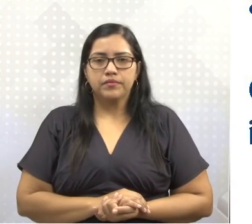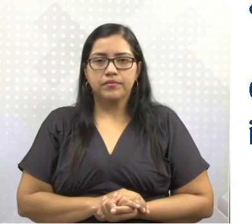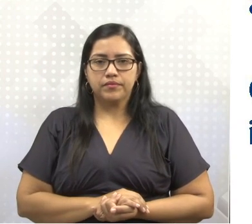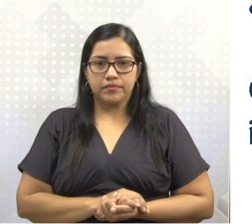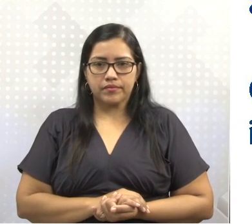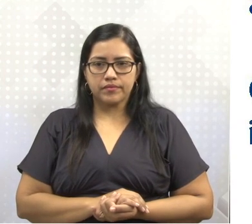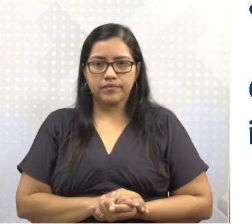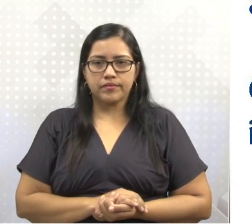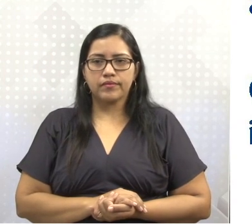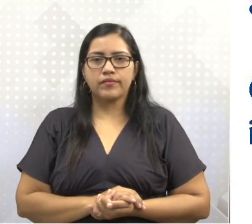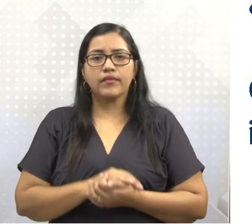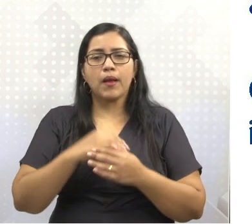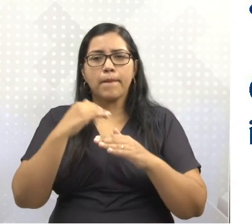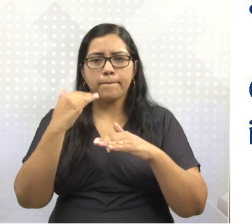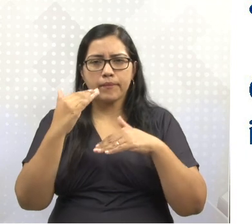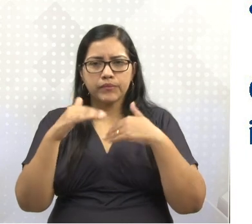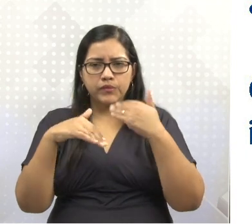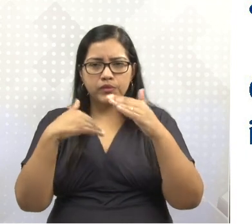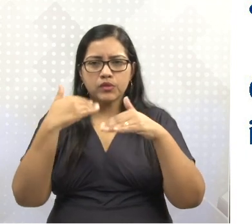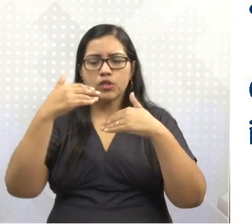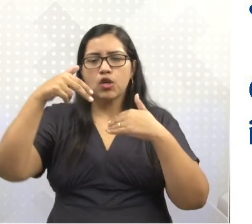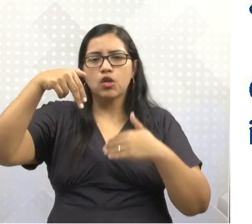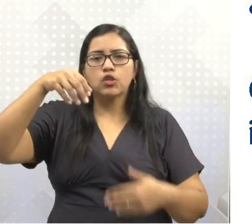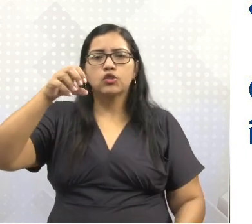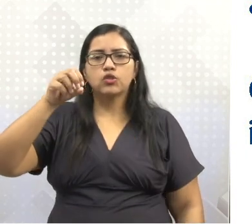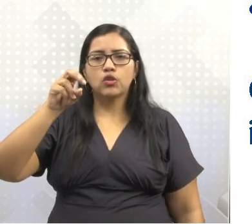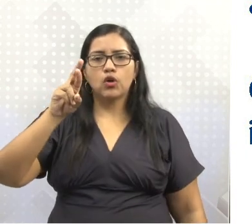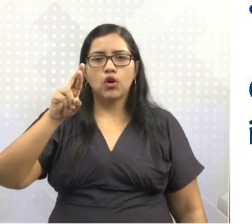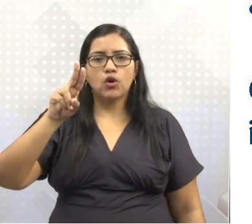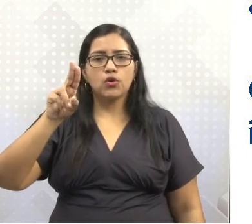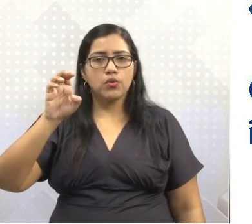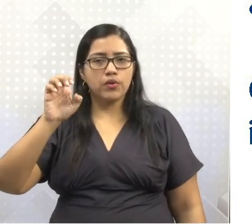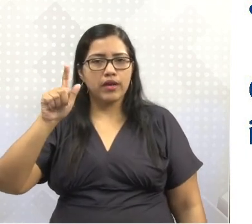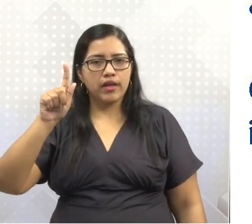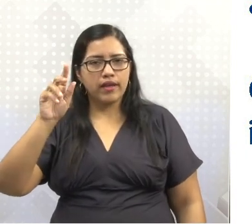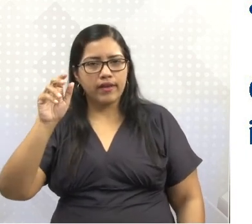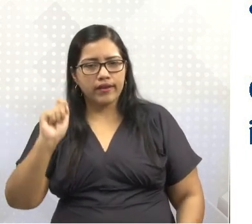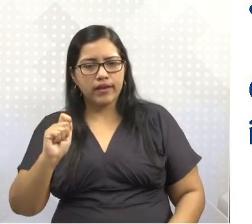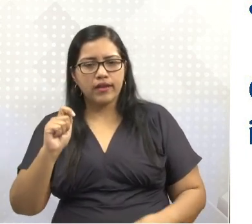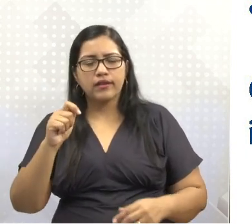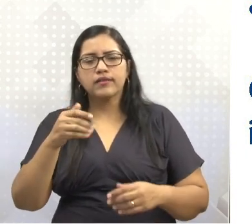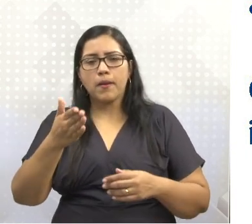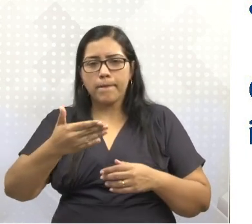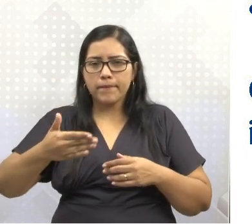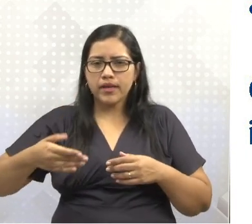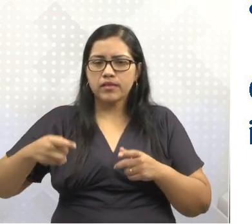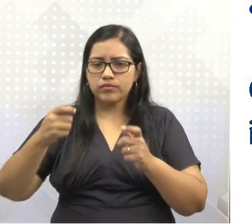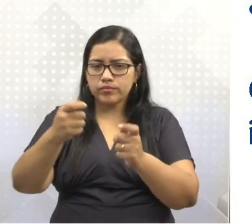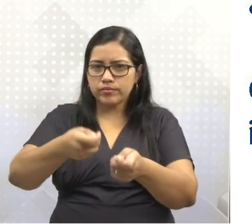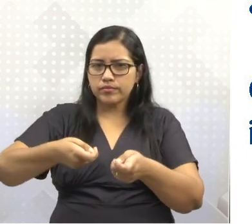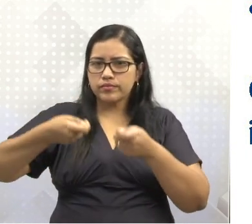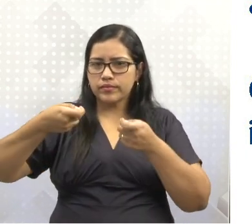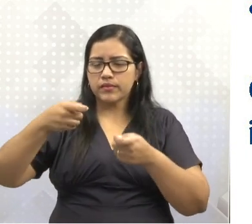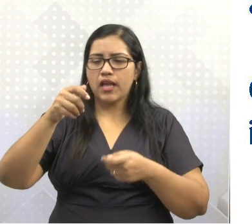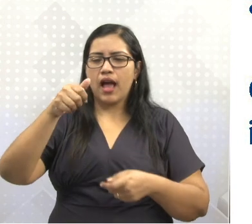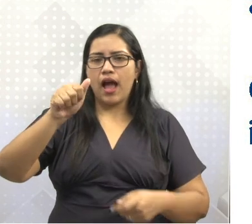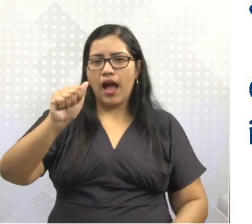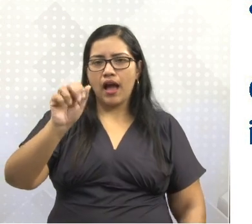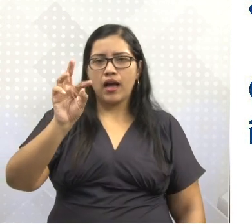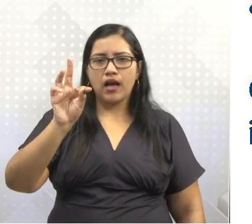Muito desenvolvido na Noruega a questão da pesca, principalmente do atum ou até mesmo do caranguejo do Alasca.